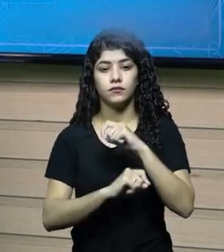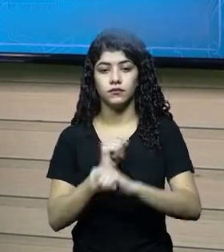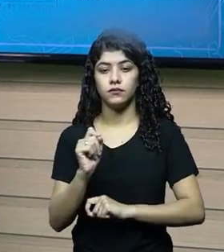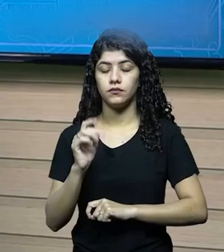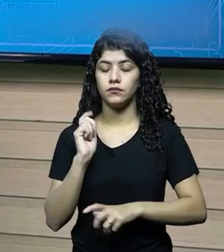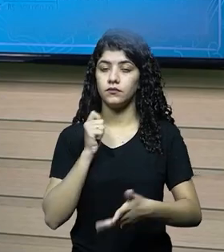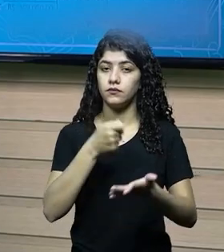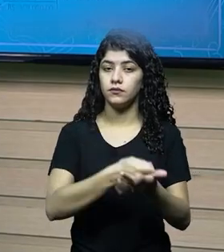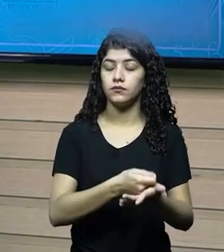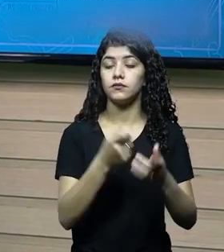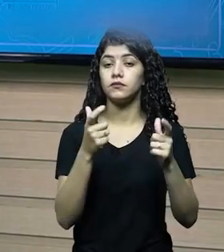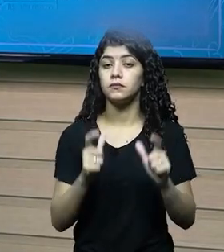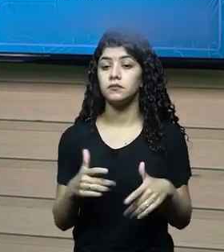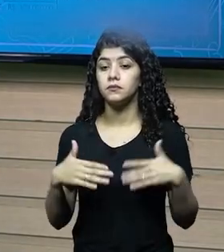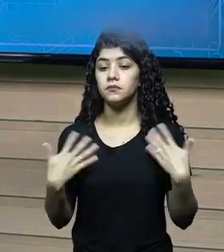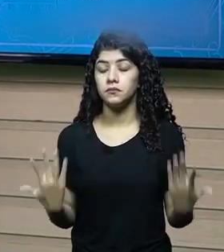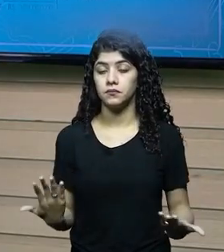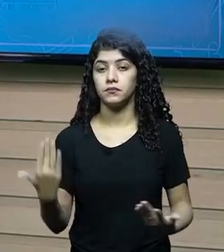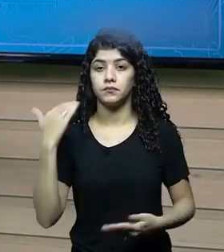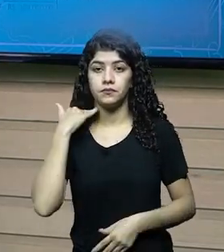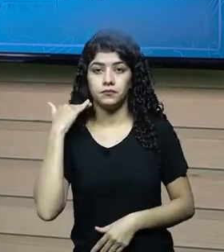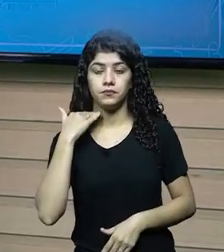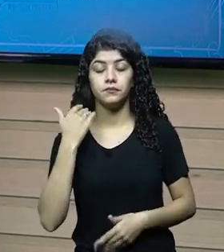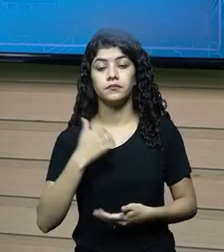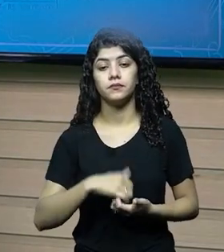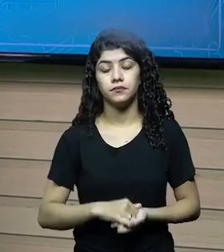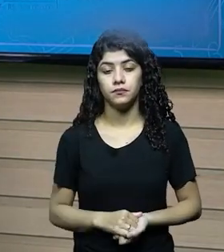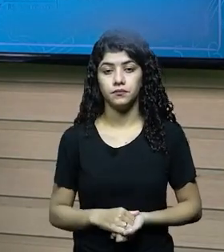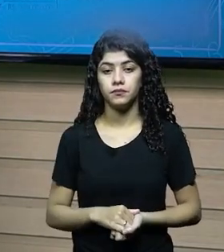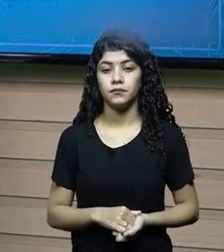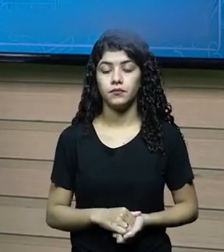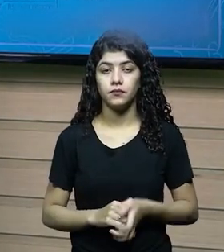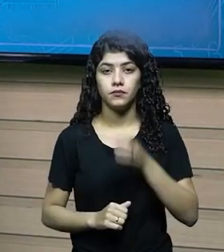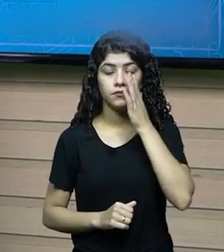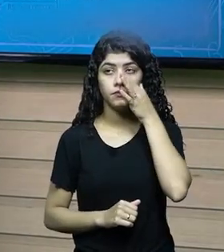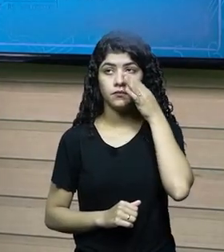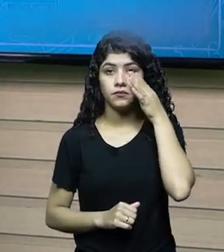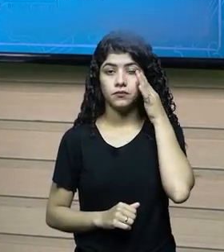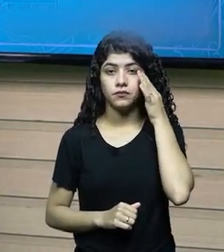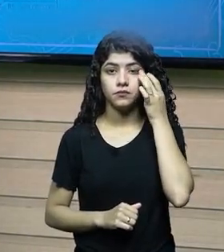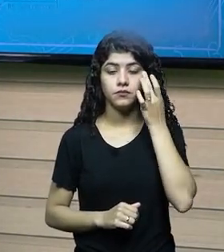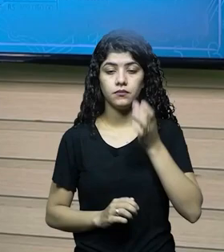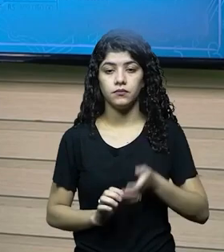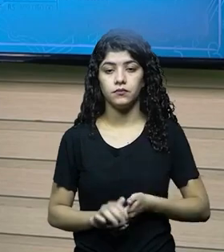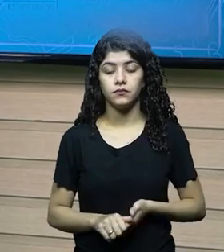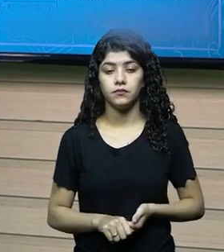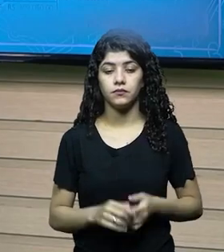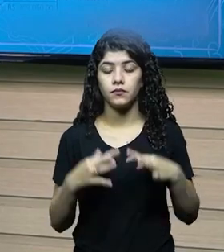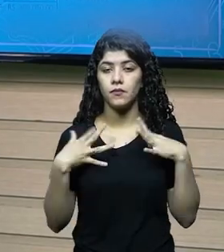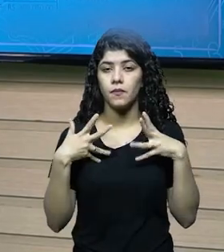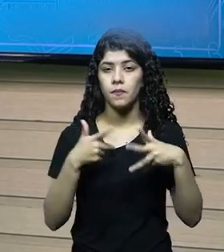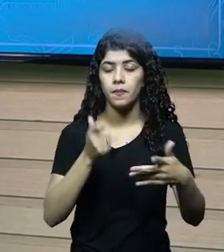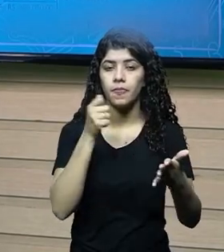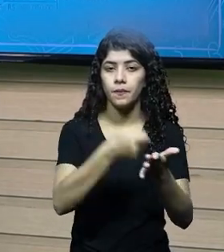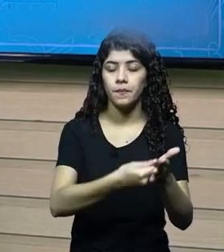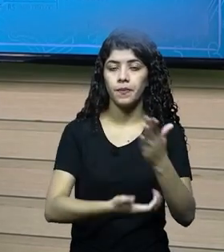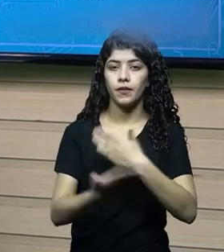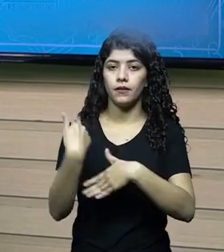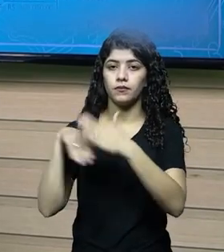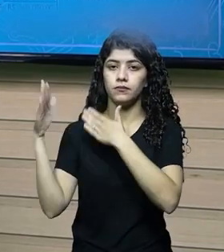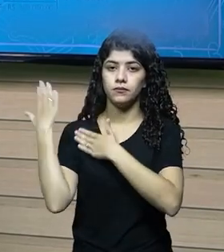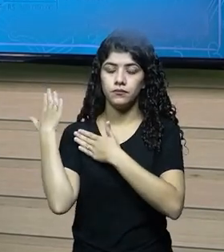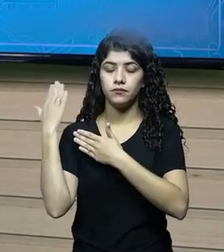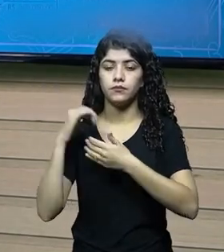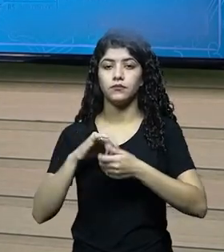gastos foram pagos por onde? Pela conta banco, então, todos esses valores que foram pagos anteriormente, que eu